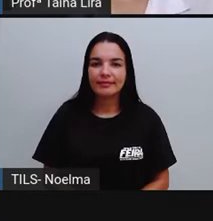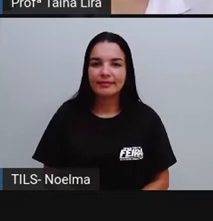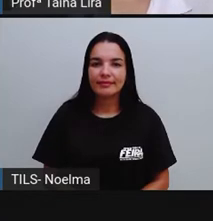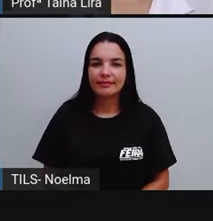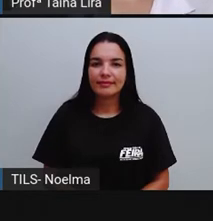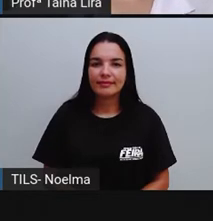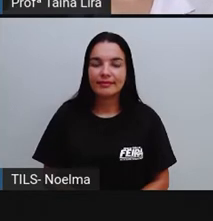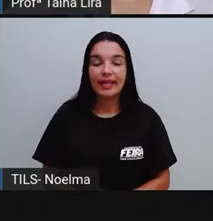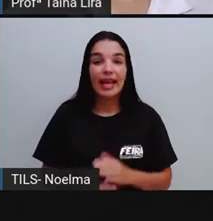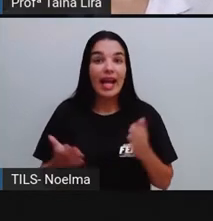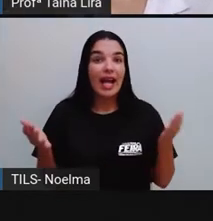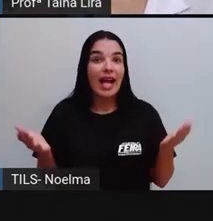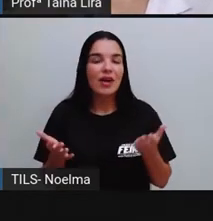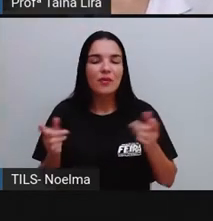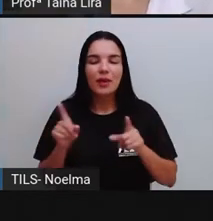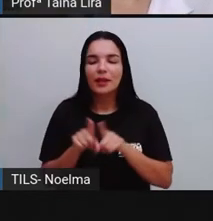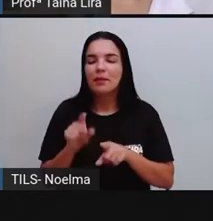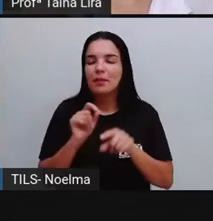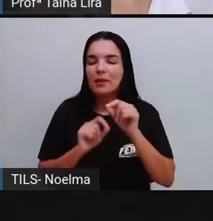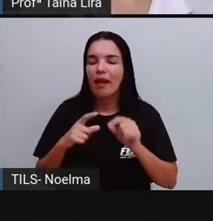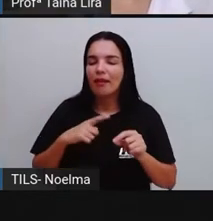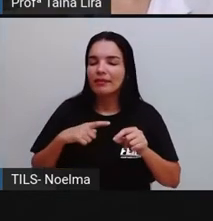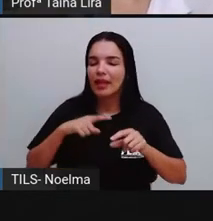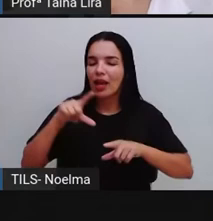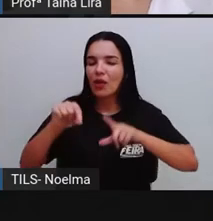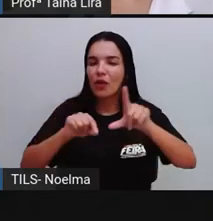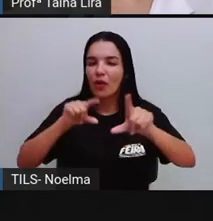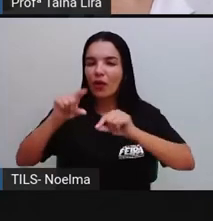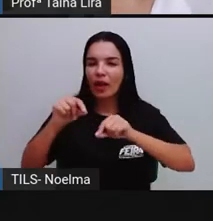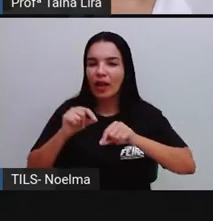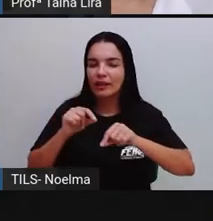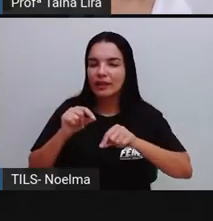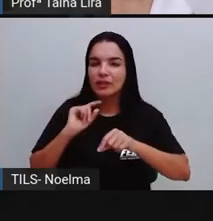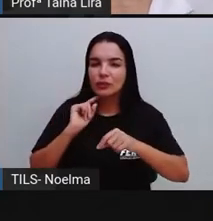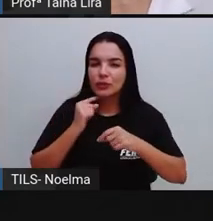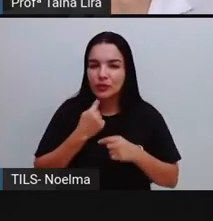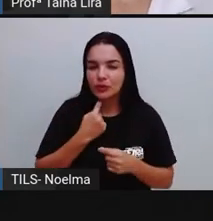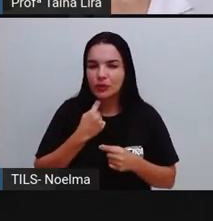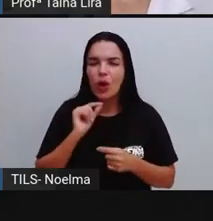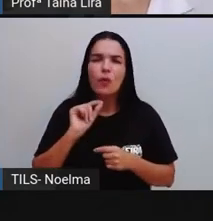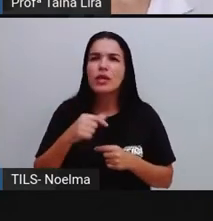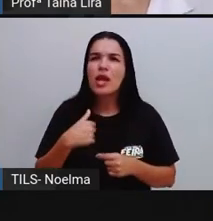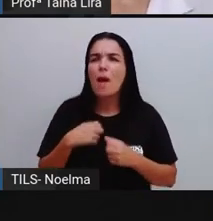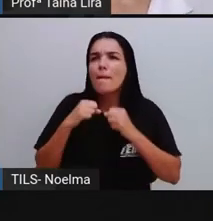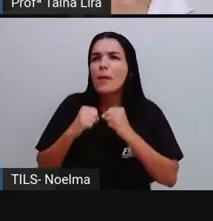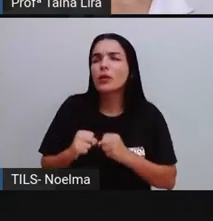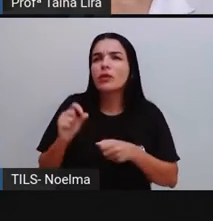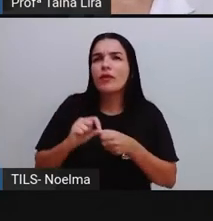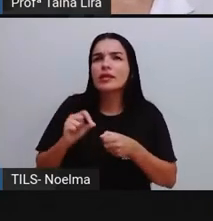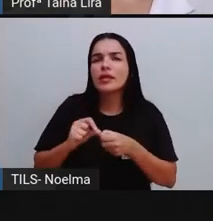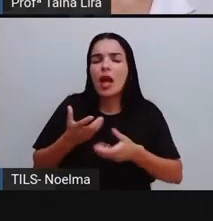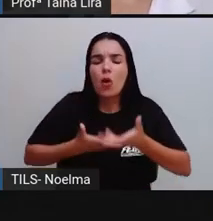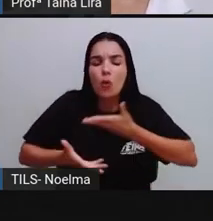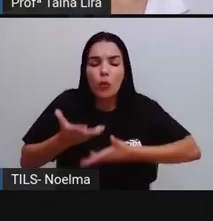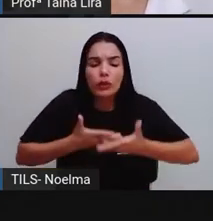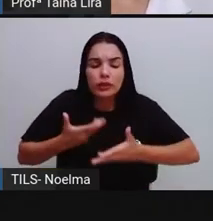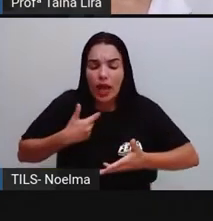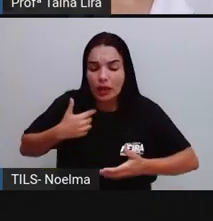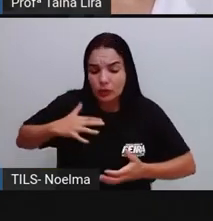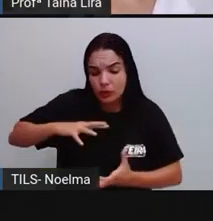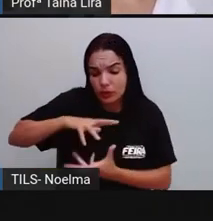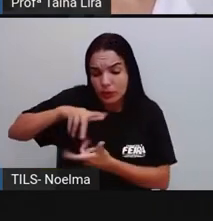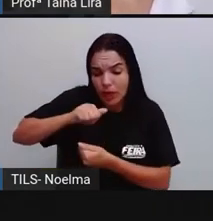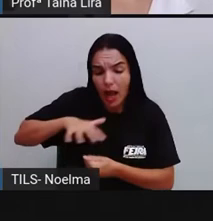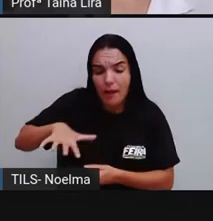Bom, além da coleta seletiva, Pró, o é eu posso fazer para cuidar, né, do meu ambiente?